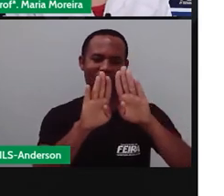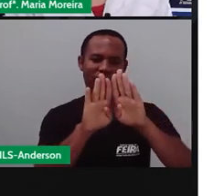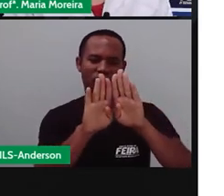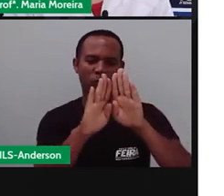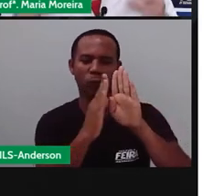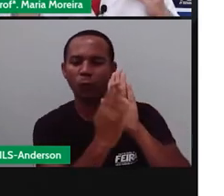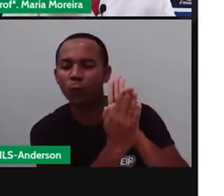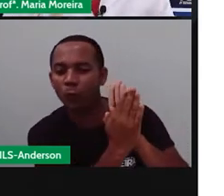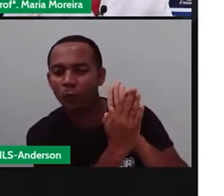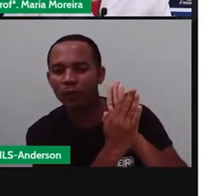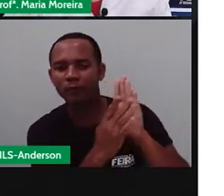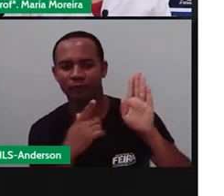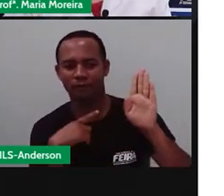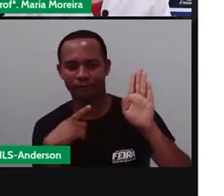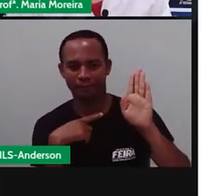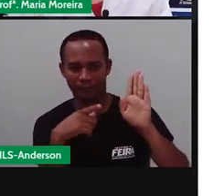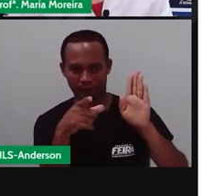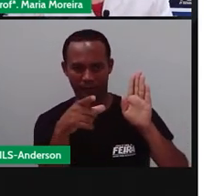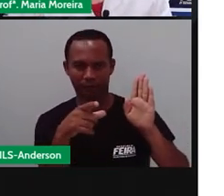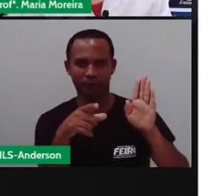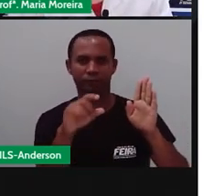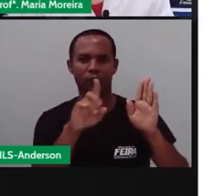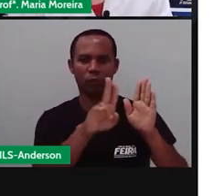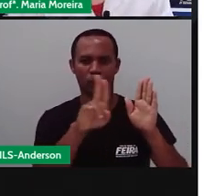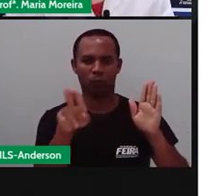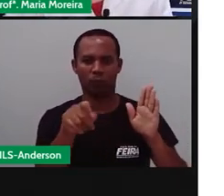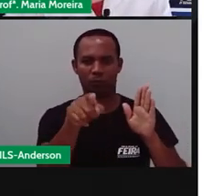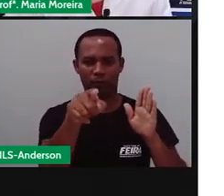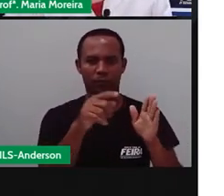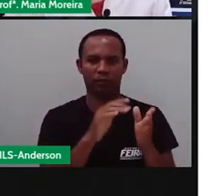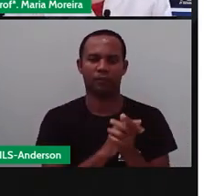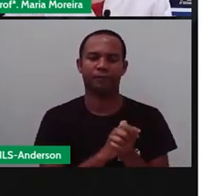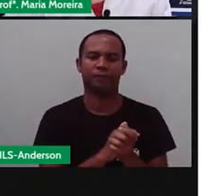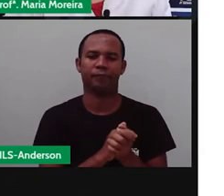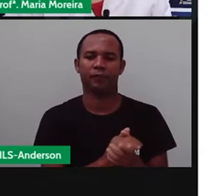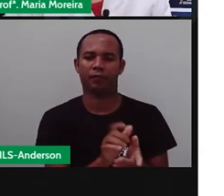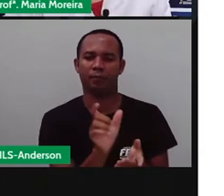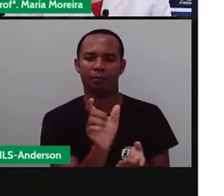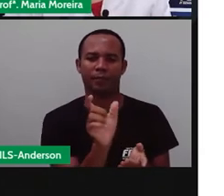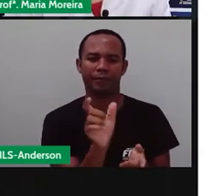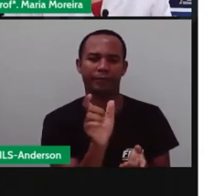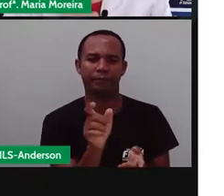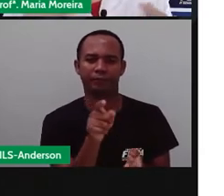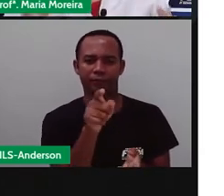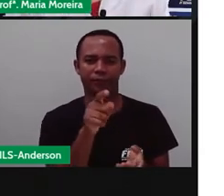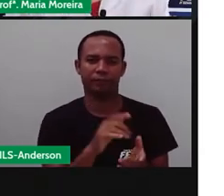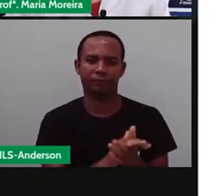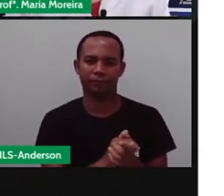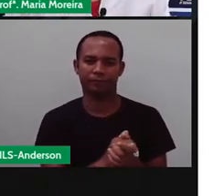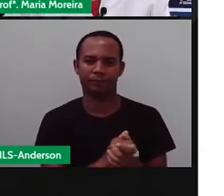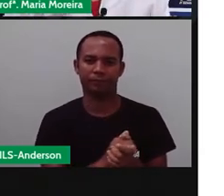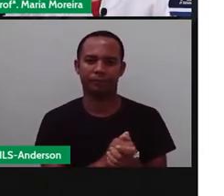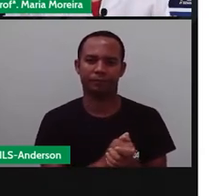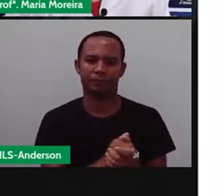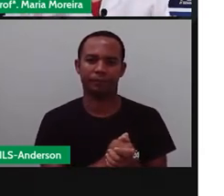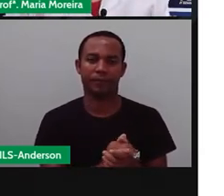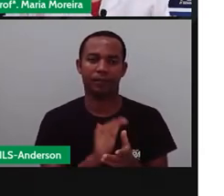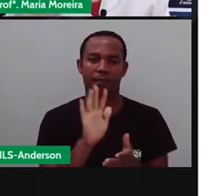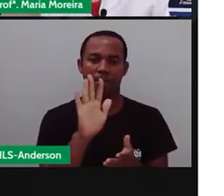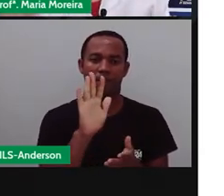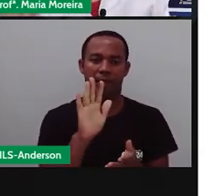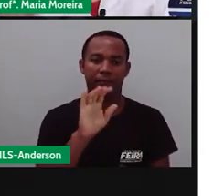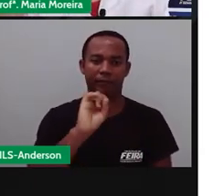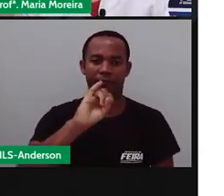vez, de uma vez só, ao falar o quê? A palavra. Então, janela, essa é a palavra. Mas a